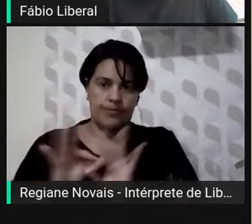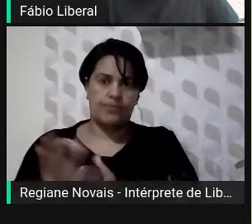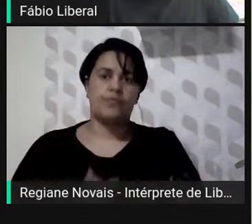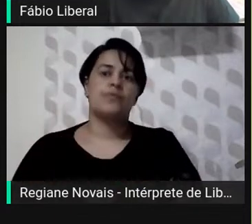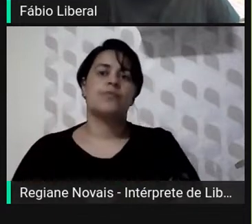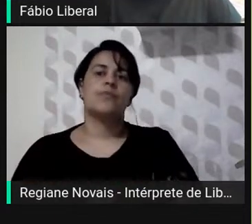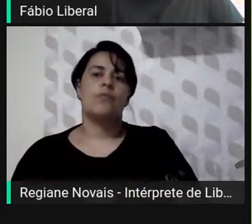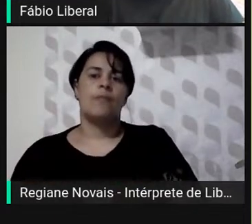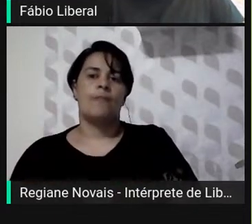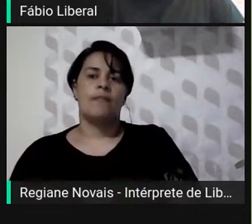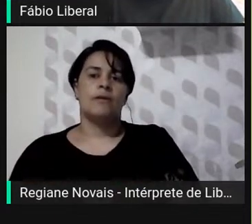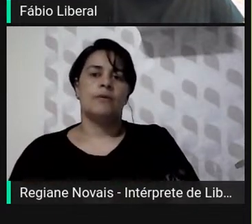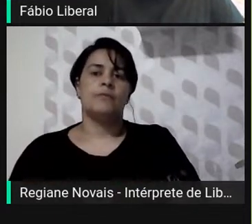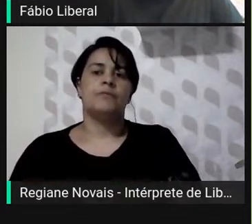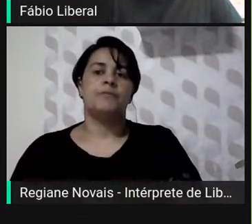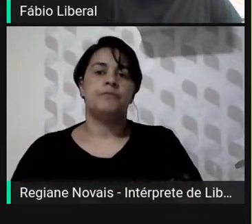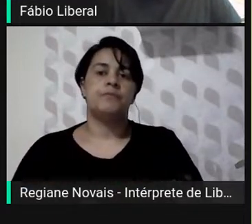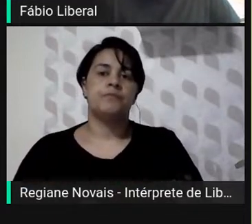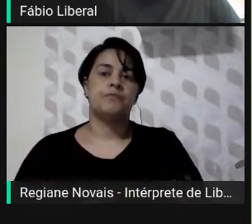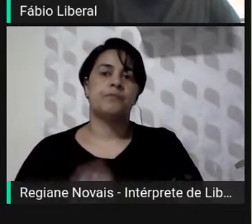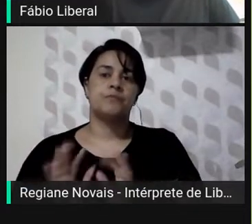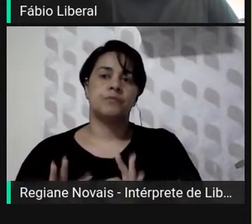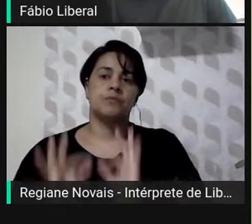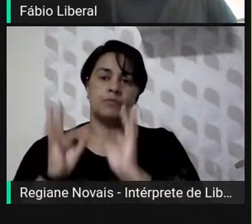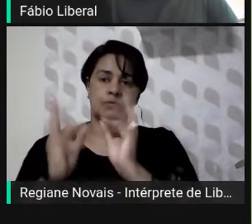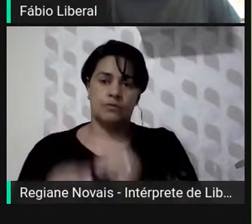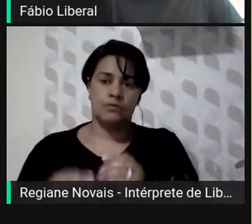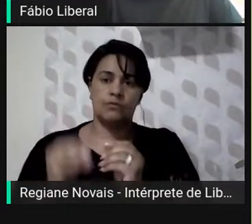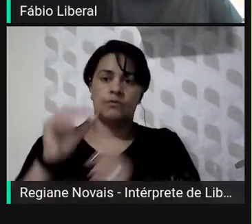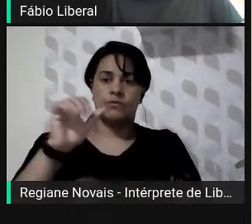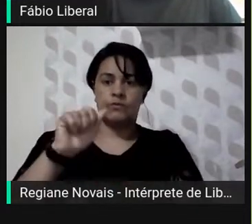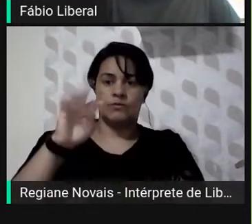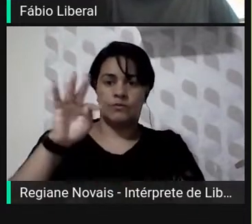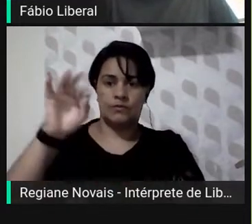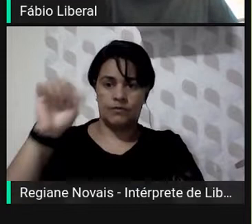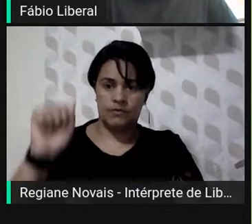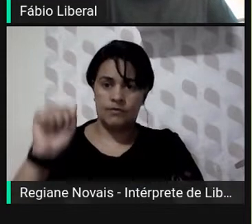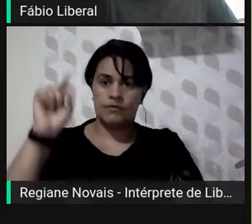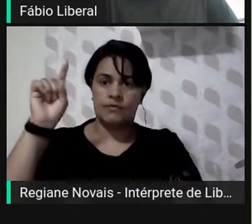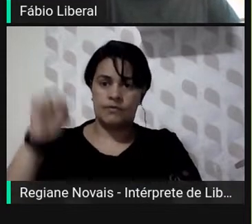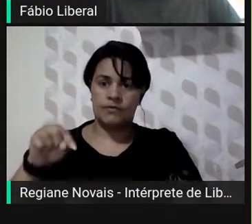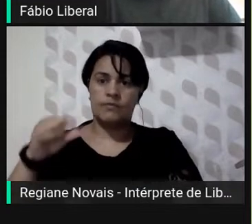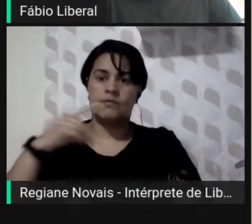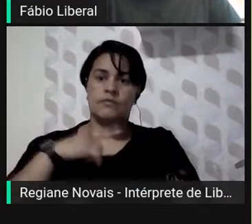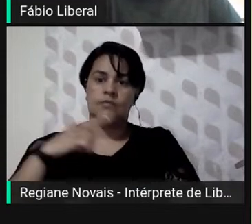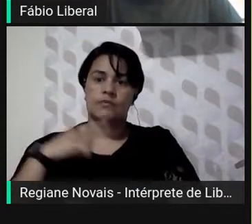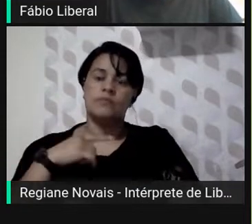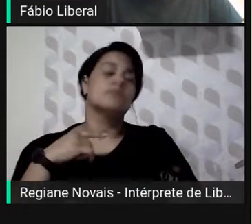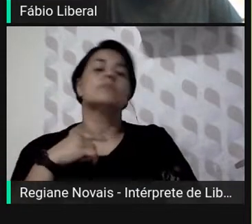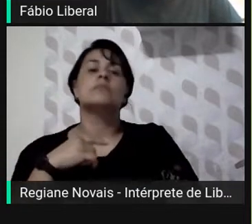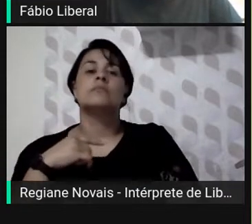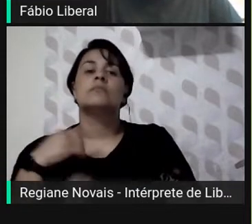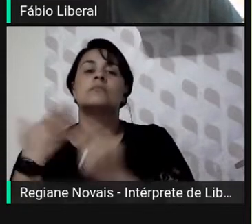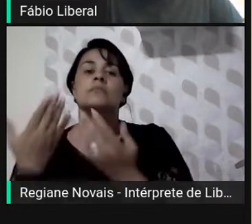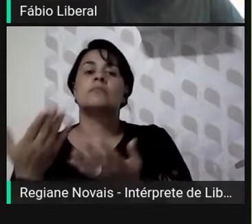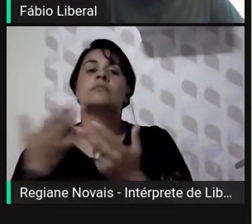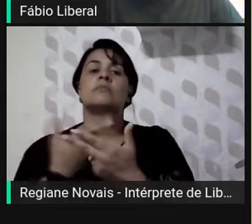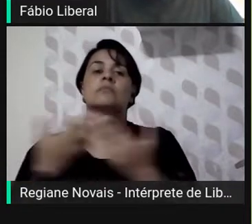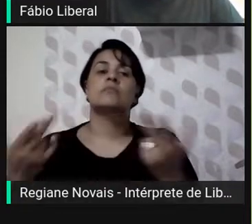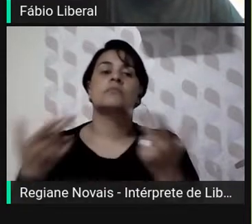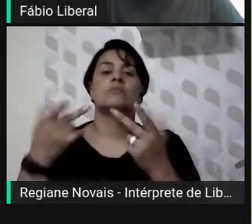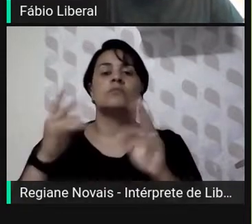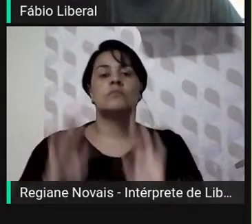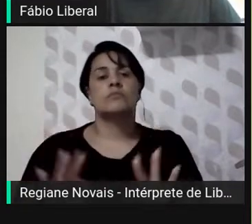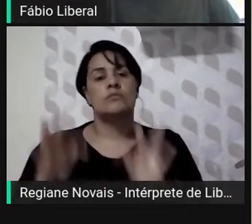foram produzidas e publicadas na época, o que nos faz refletir sobre a disponibilidade de condições tecnológicas para que isso